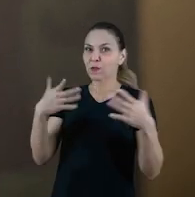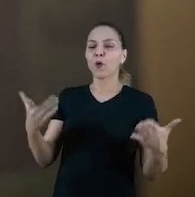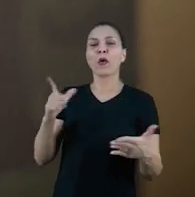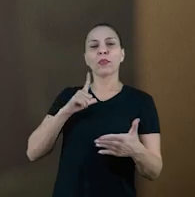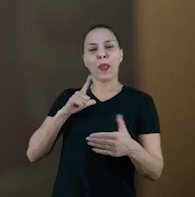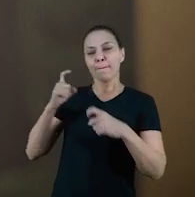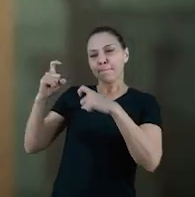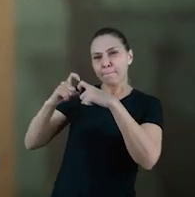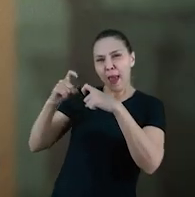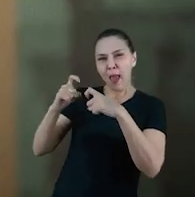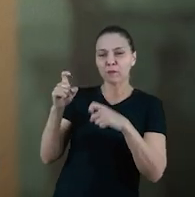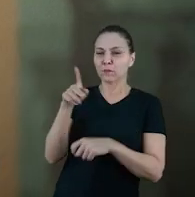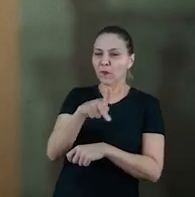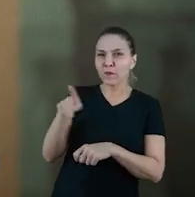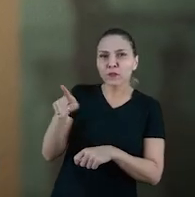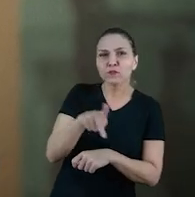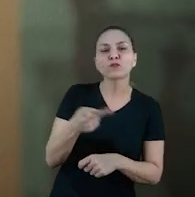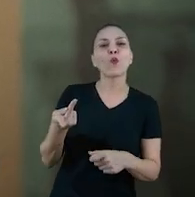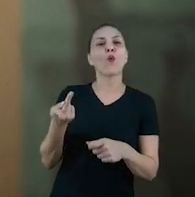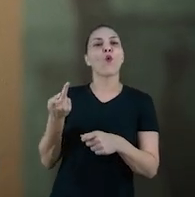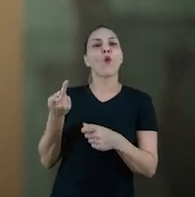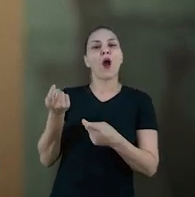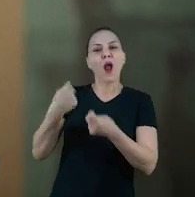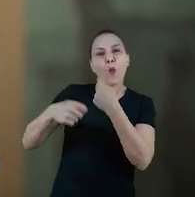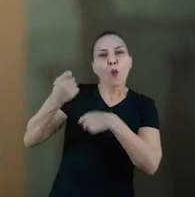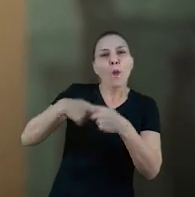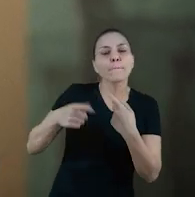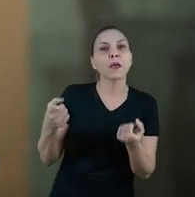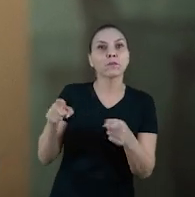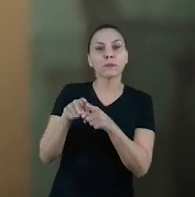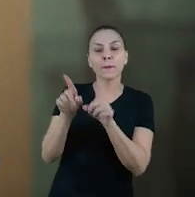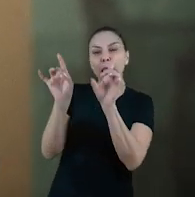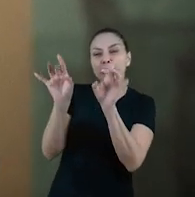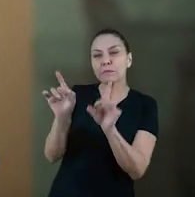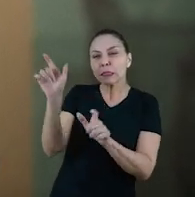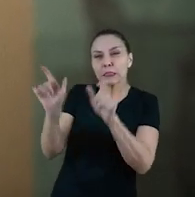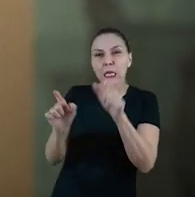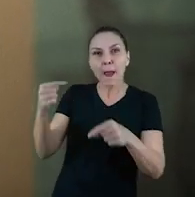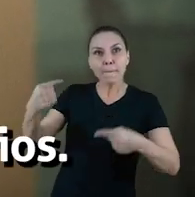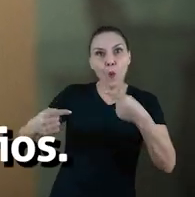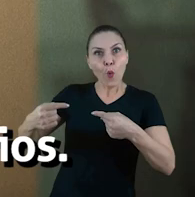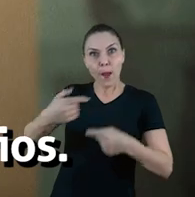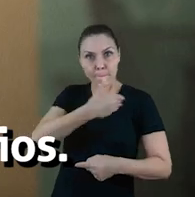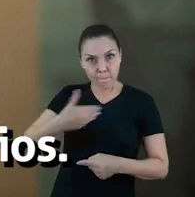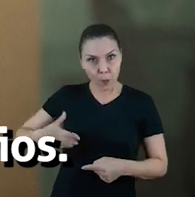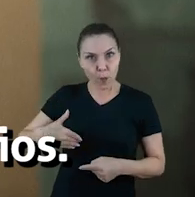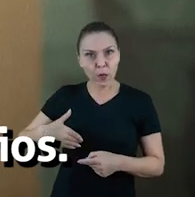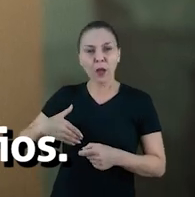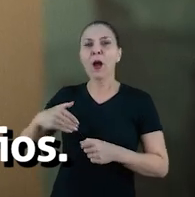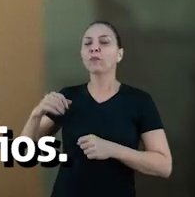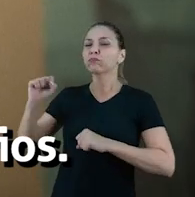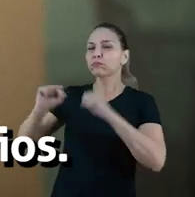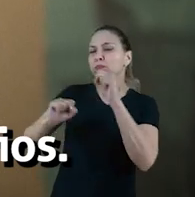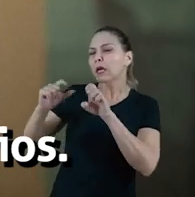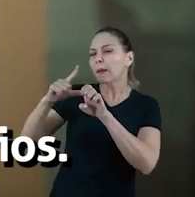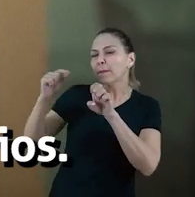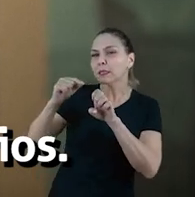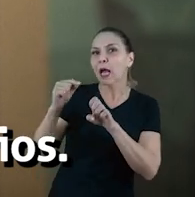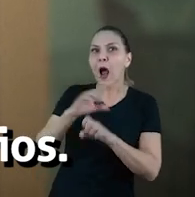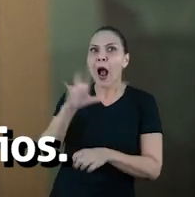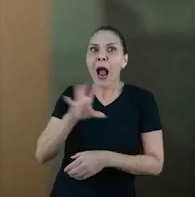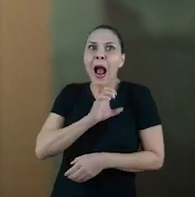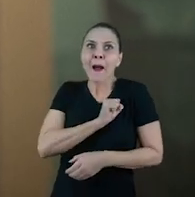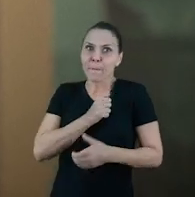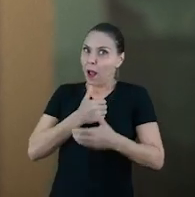e para todos. Temos médicos, professores, economistas, especialistas em políticas públicas e